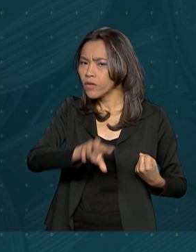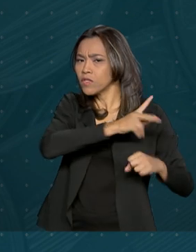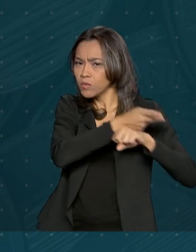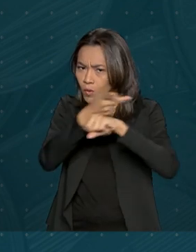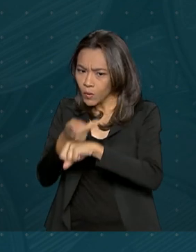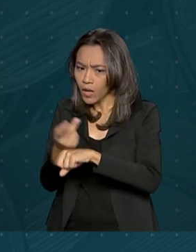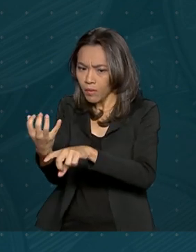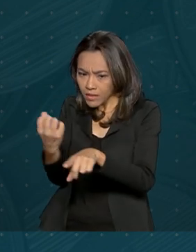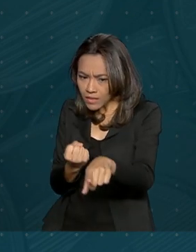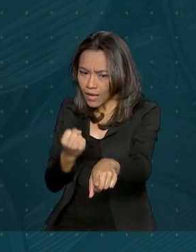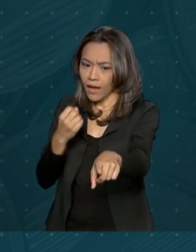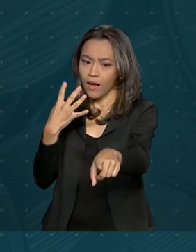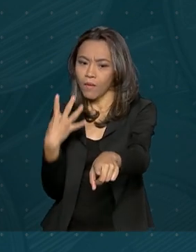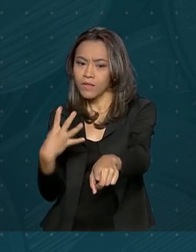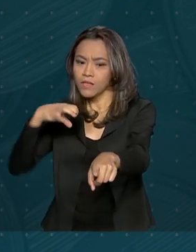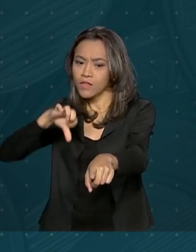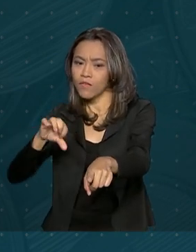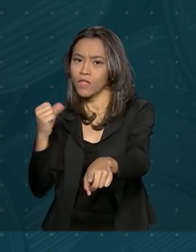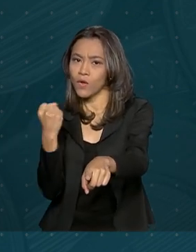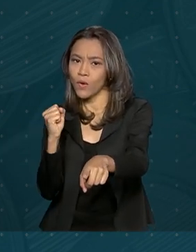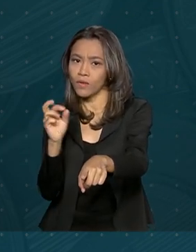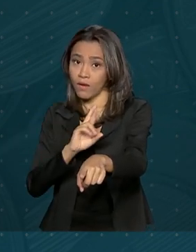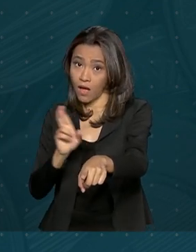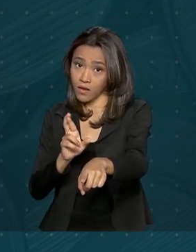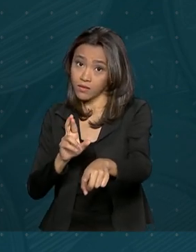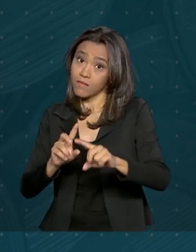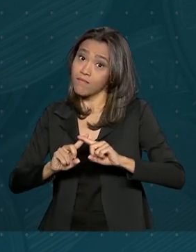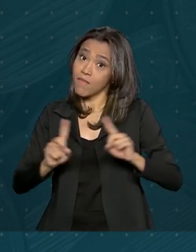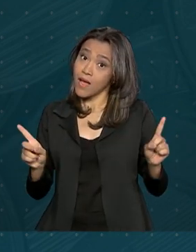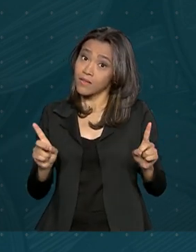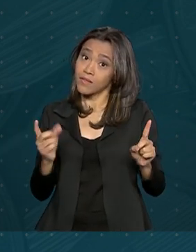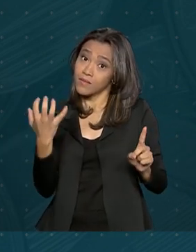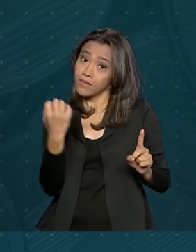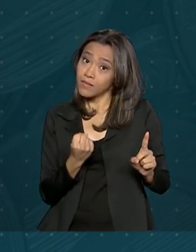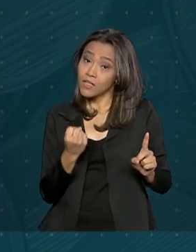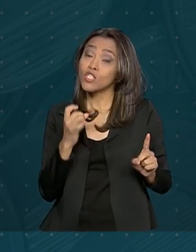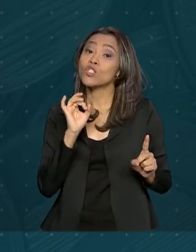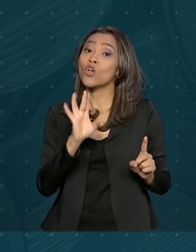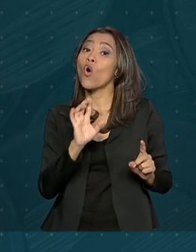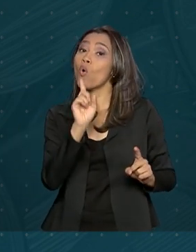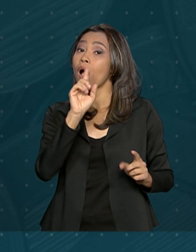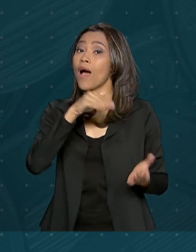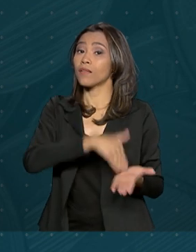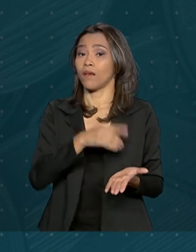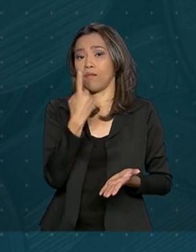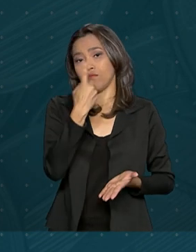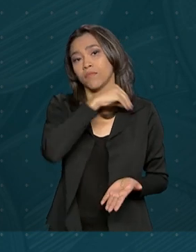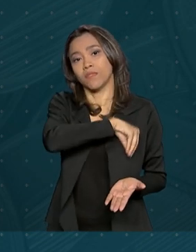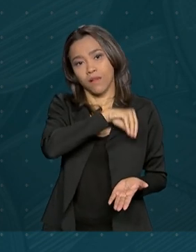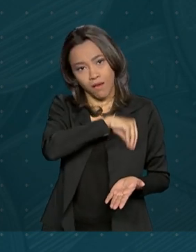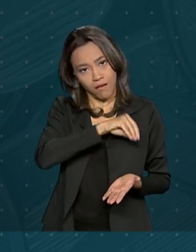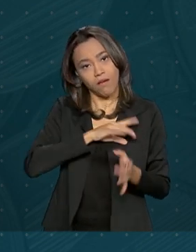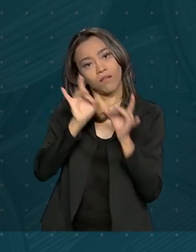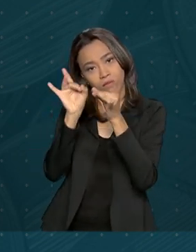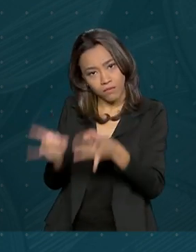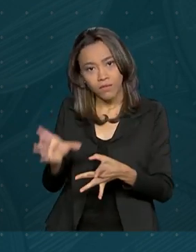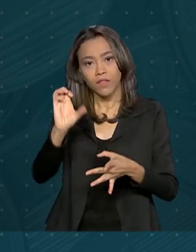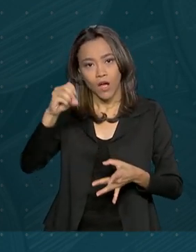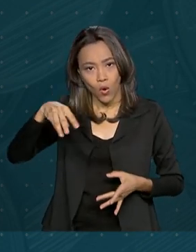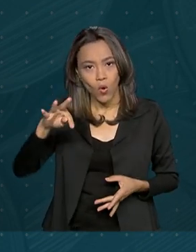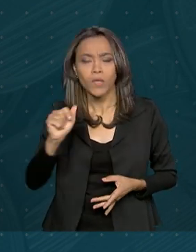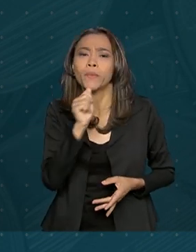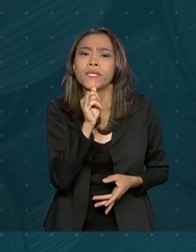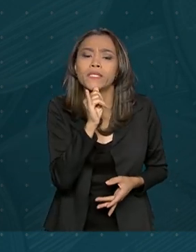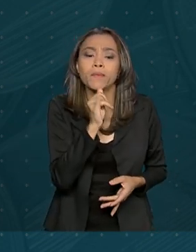de R 498. Mas a permissão só vale para quem tinha até um salário mínimo na conta. Por exemplo, quem